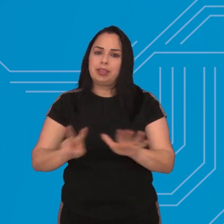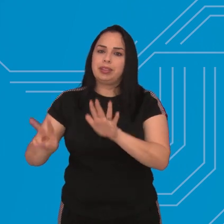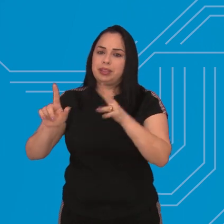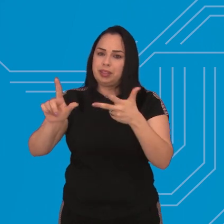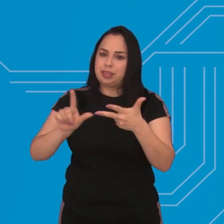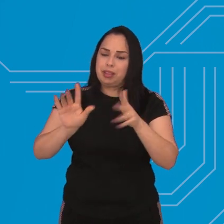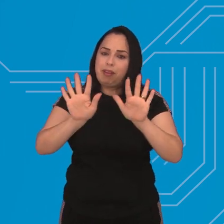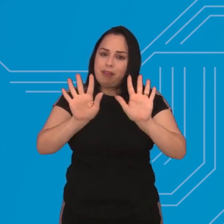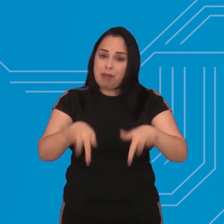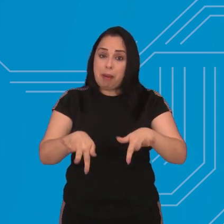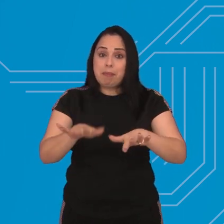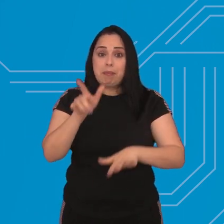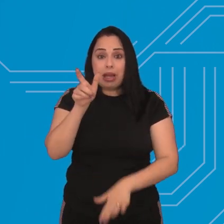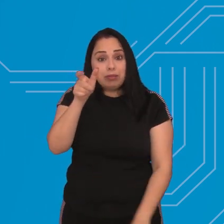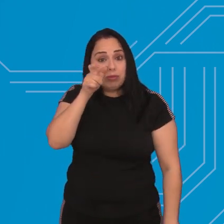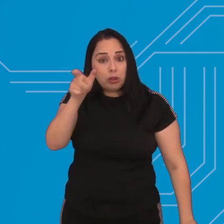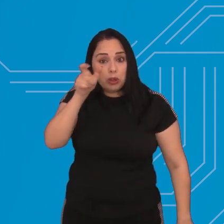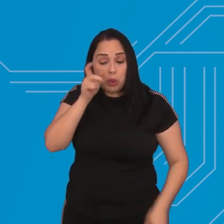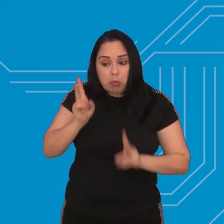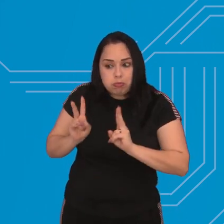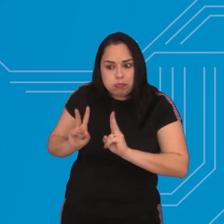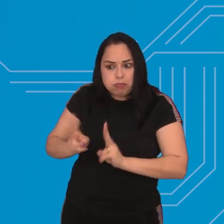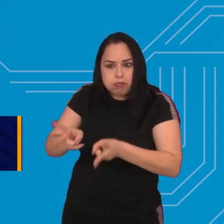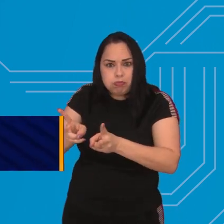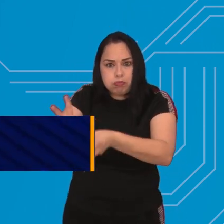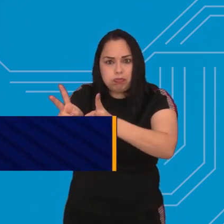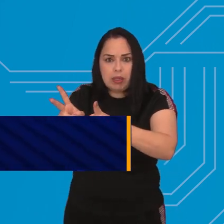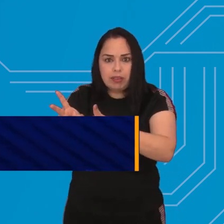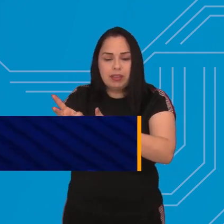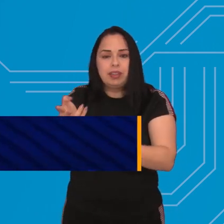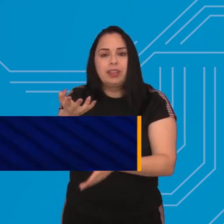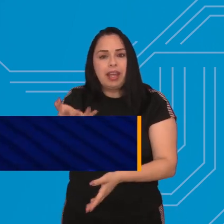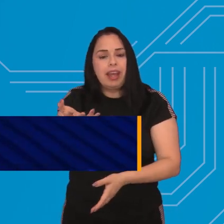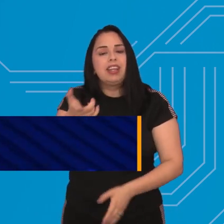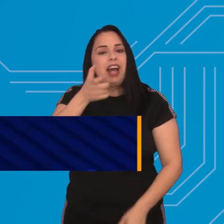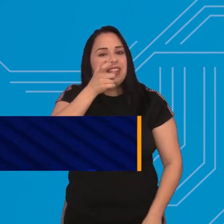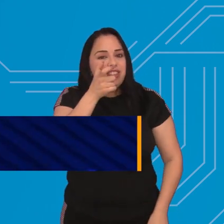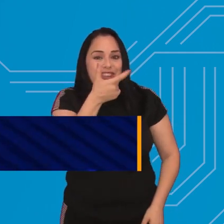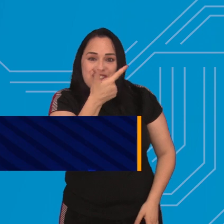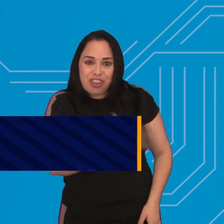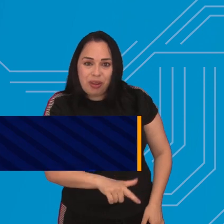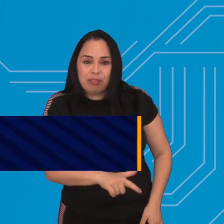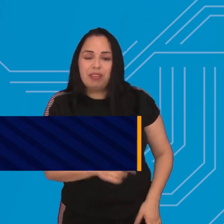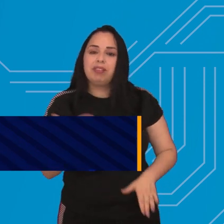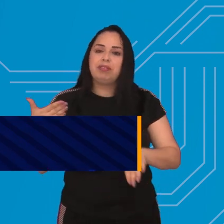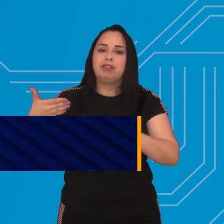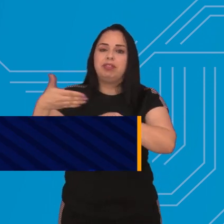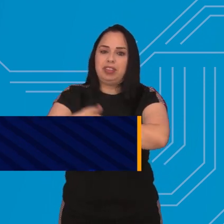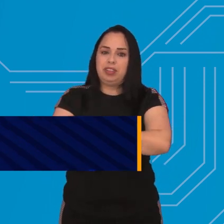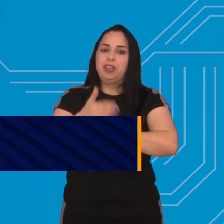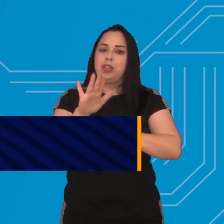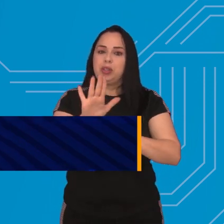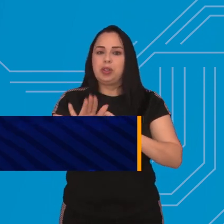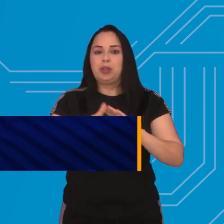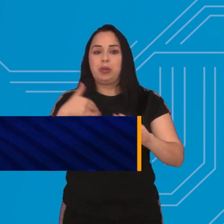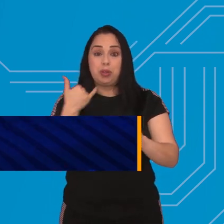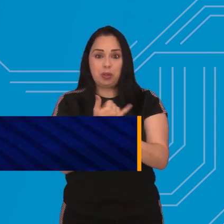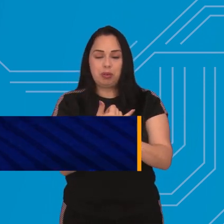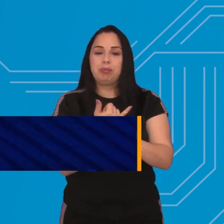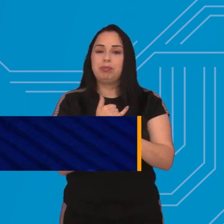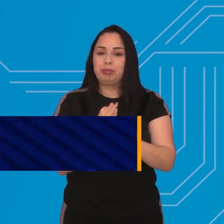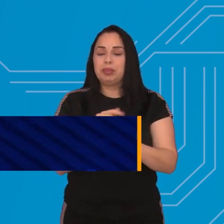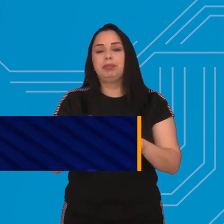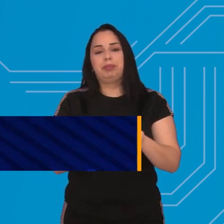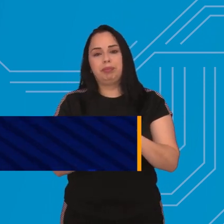Legislativa fica por aqui mas continue ligado na nossa programação Se você quiser rever o programa é só acessar a nossa página no